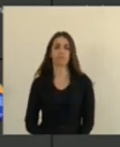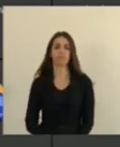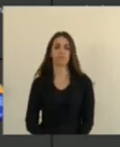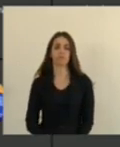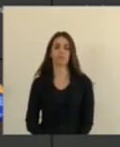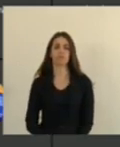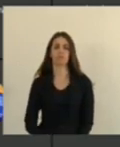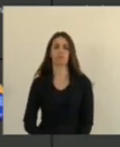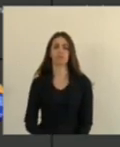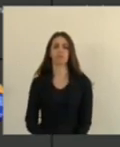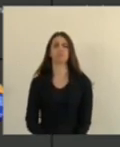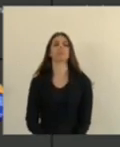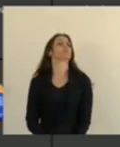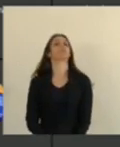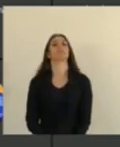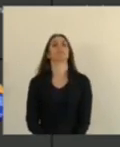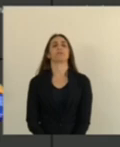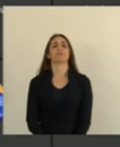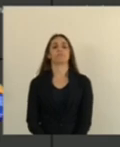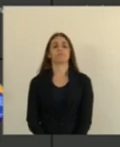Deputado Deputado Luciano Machado